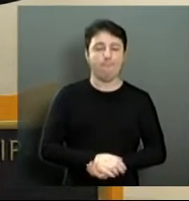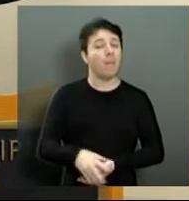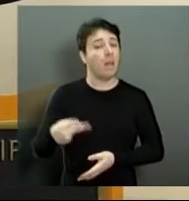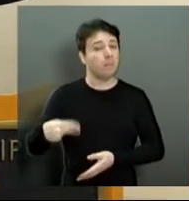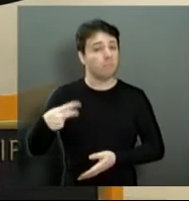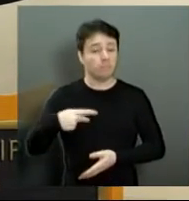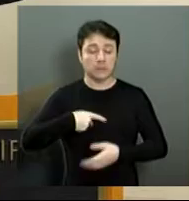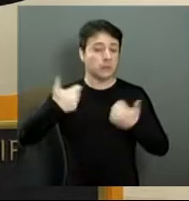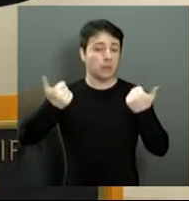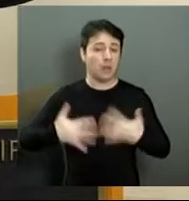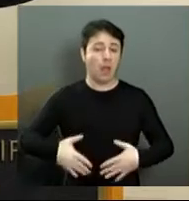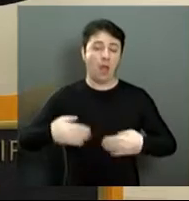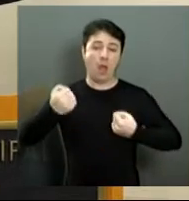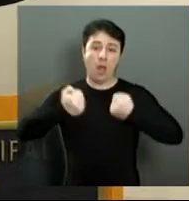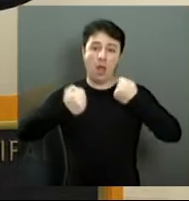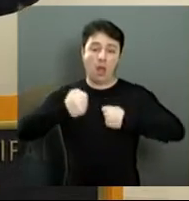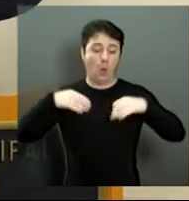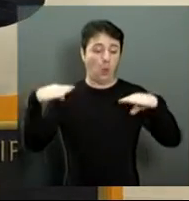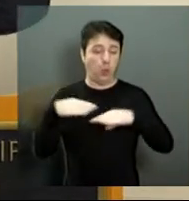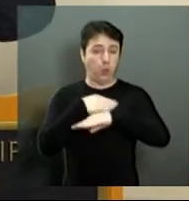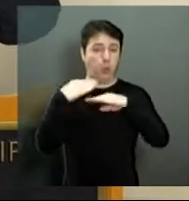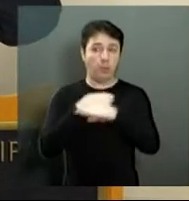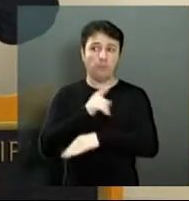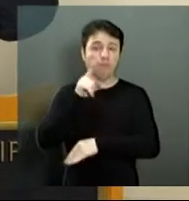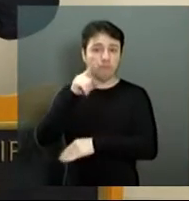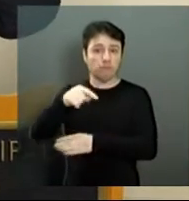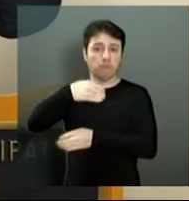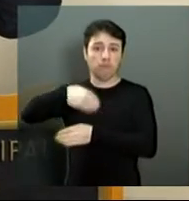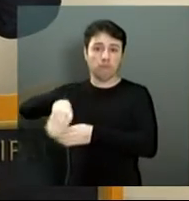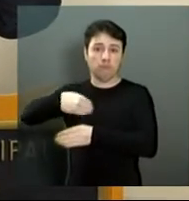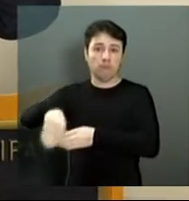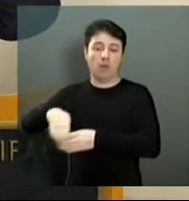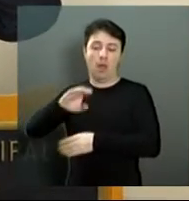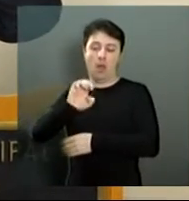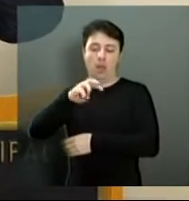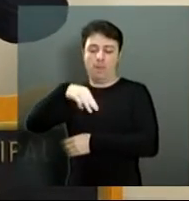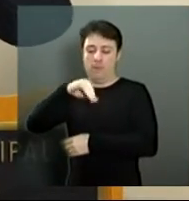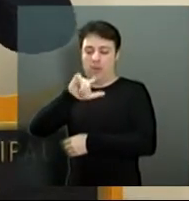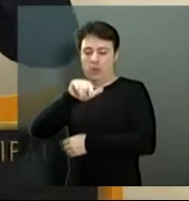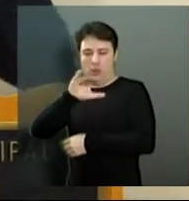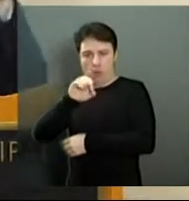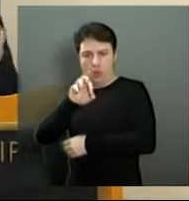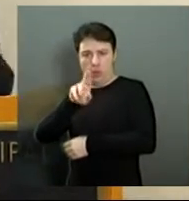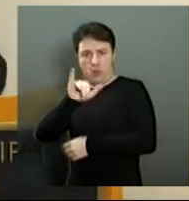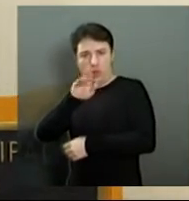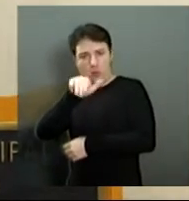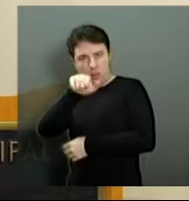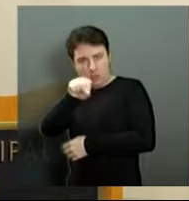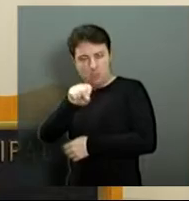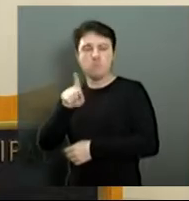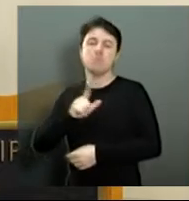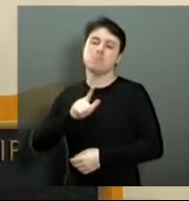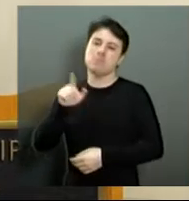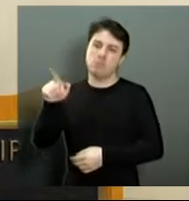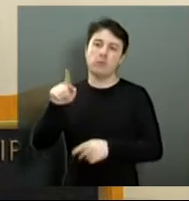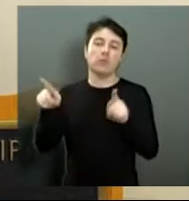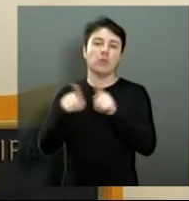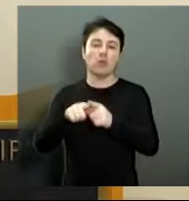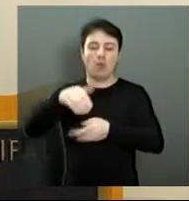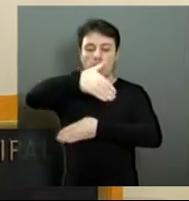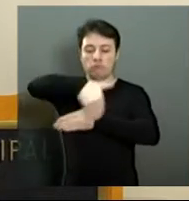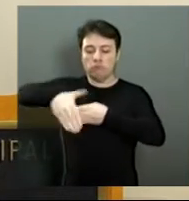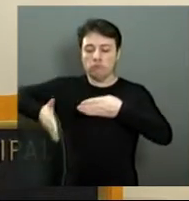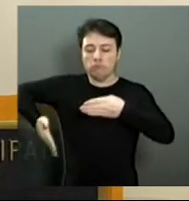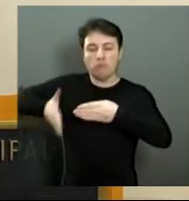Araraquara, ali na Avenida Emílio Ribas, Emílio Ribas, com a Avenida Queiroz Filho,